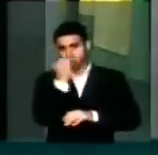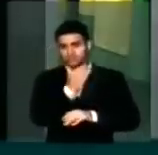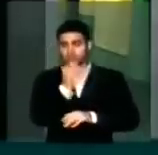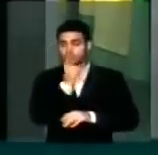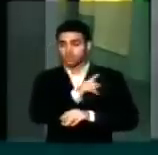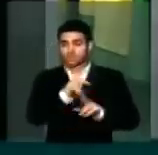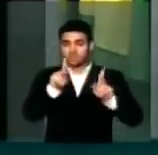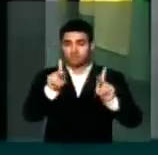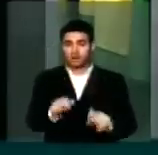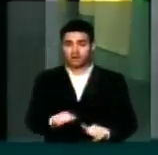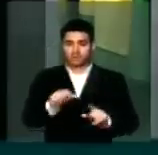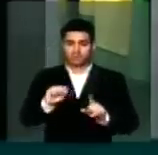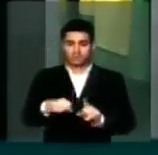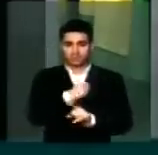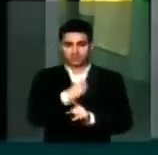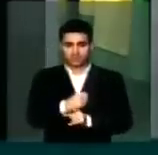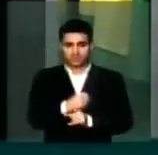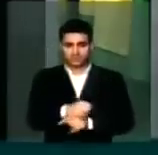a paz social.